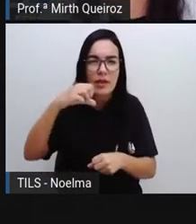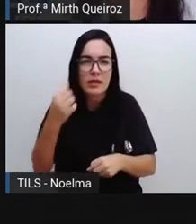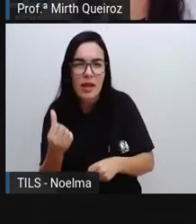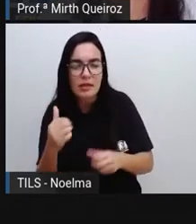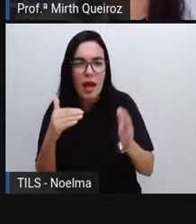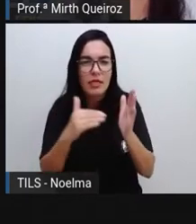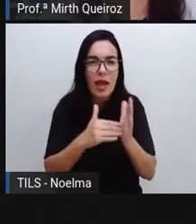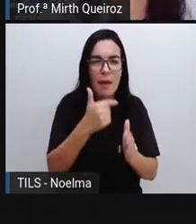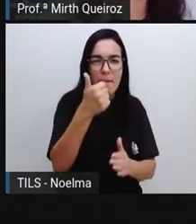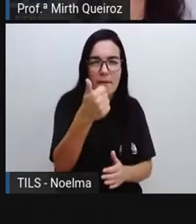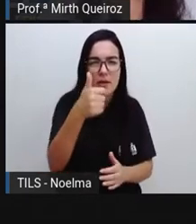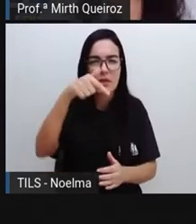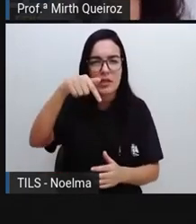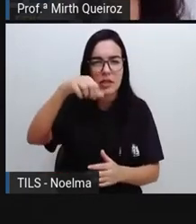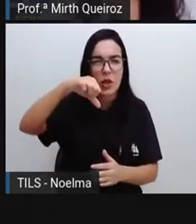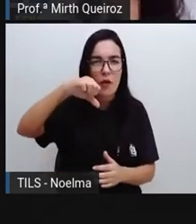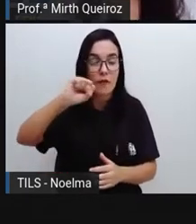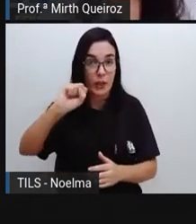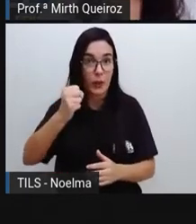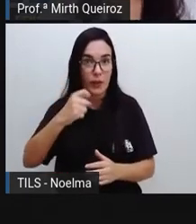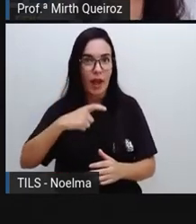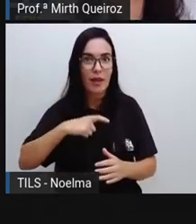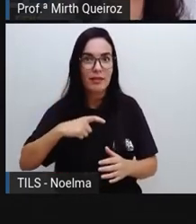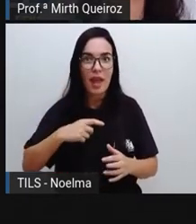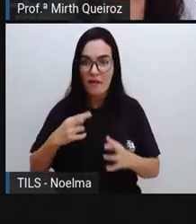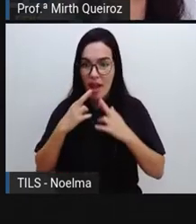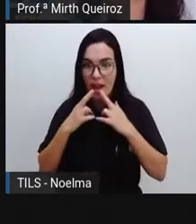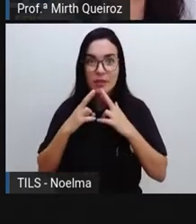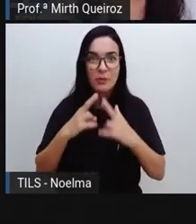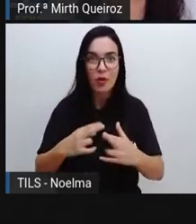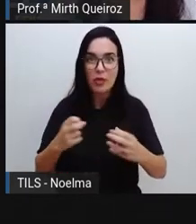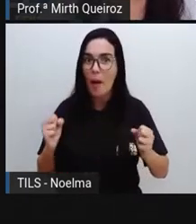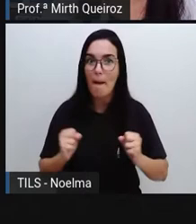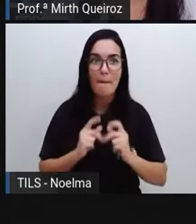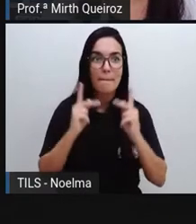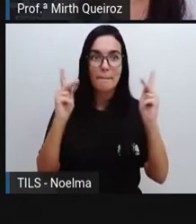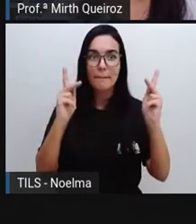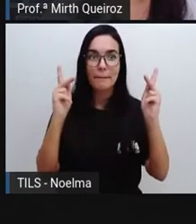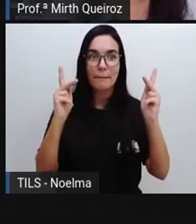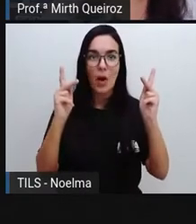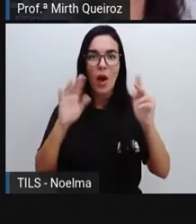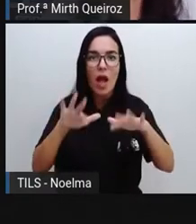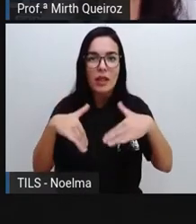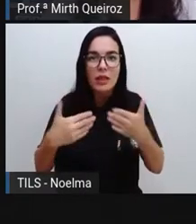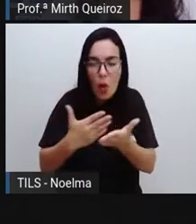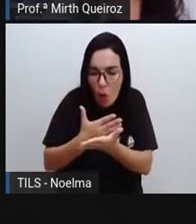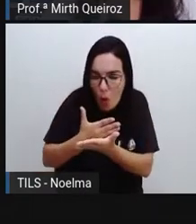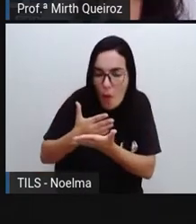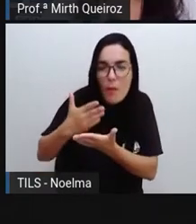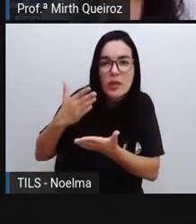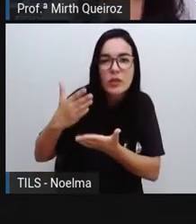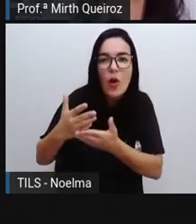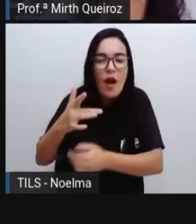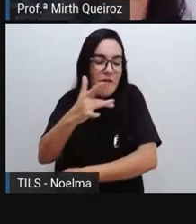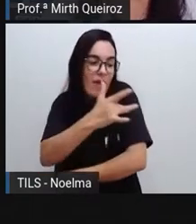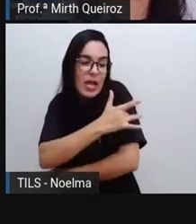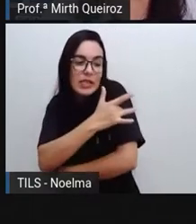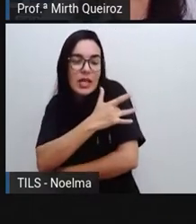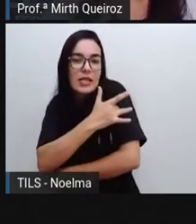E diante dos resultados satisfatórios, iniciou a imunização em crianças.